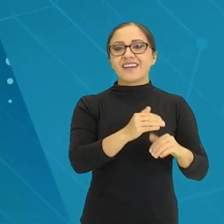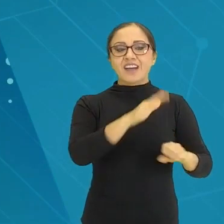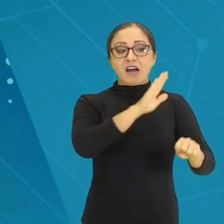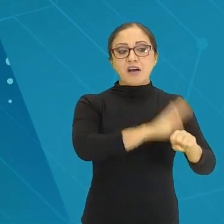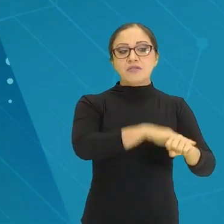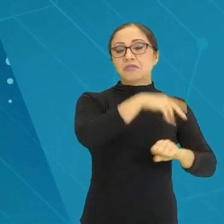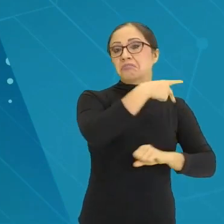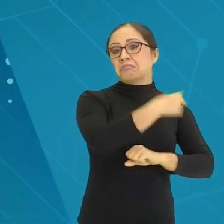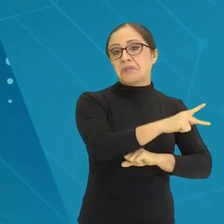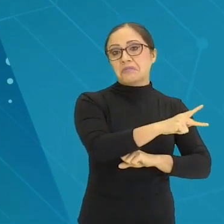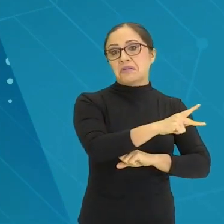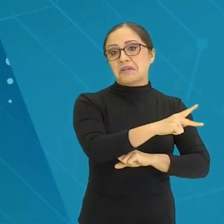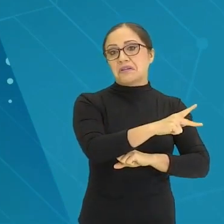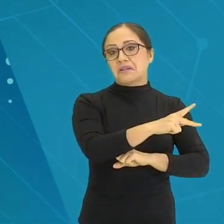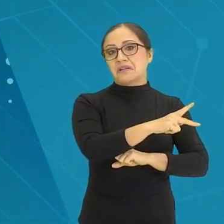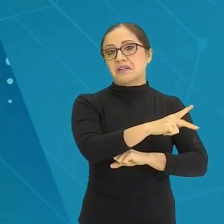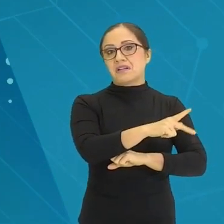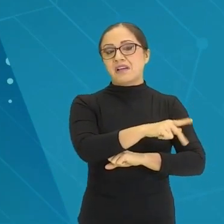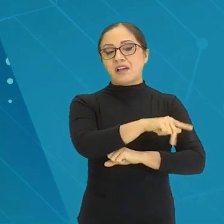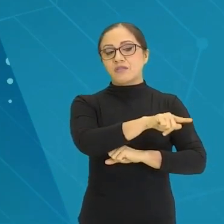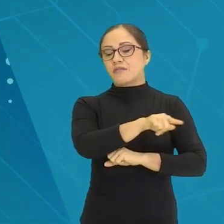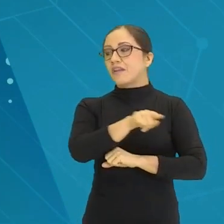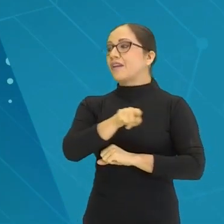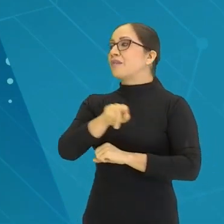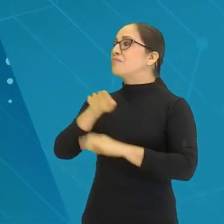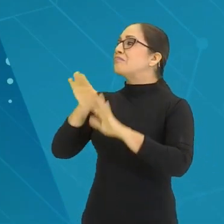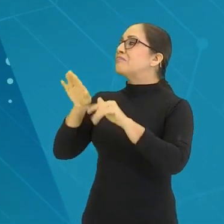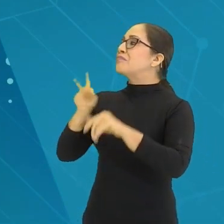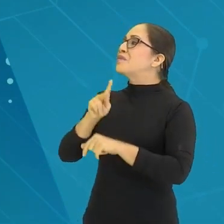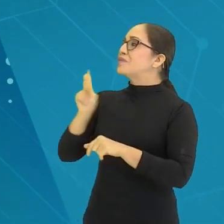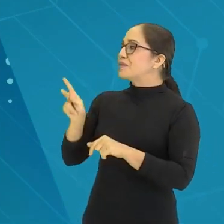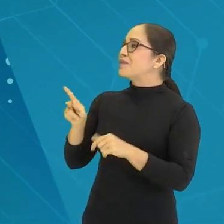por exemplo, ah, professor, é assim? Aí olha para mim.